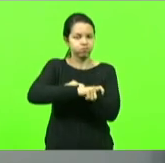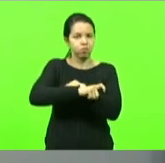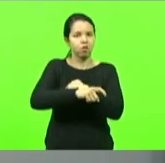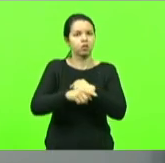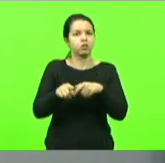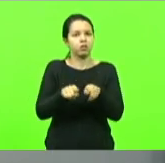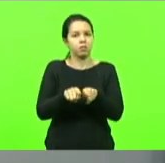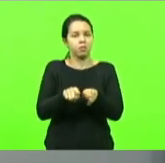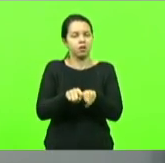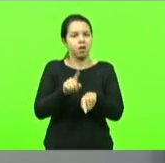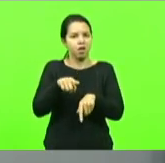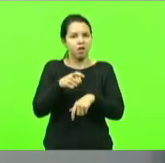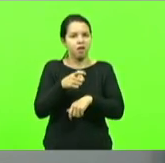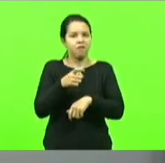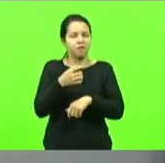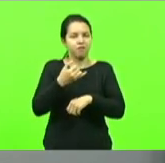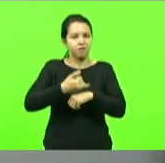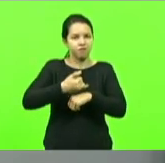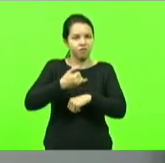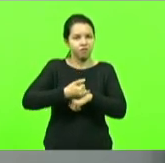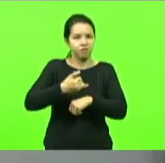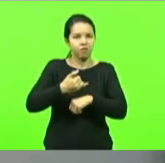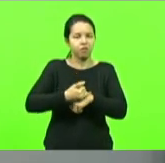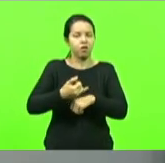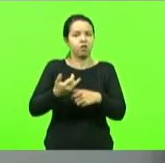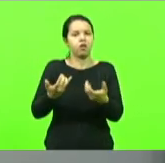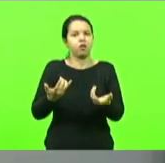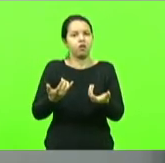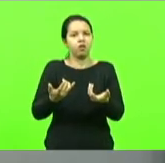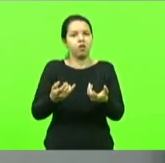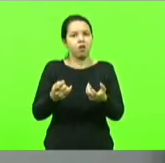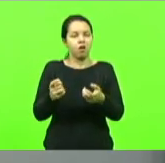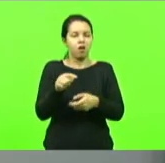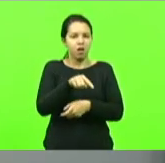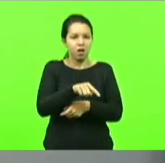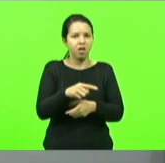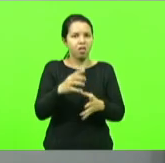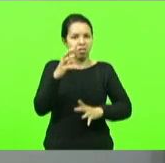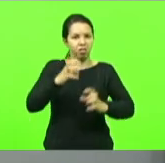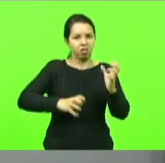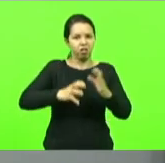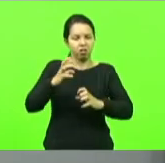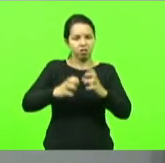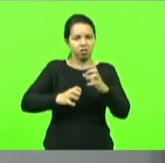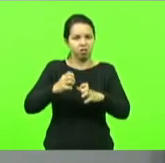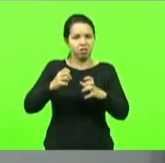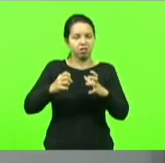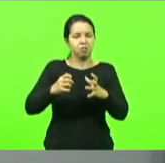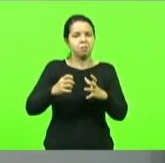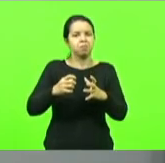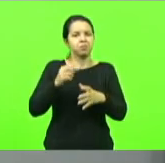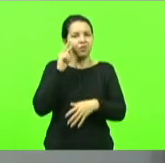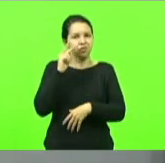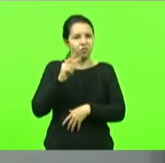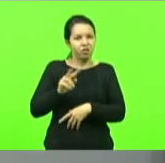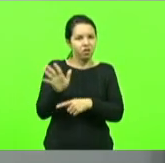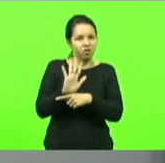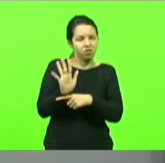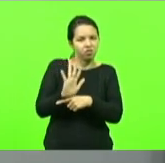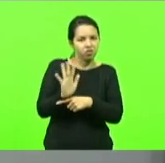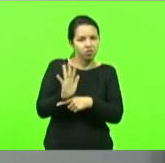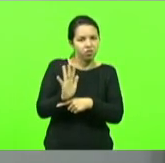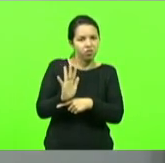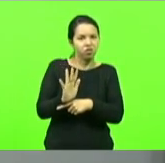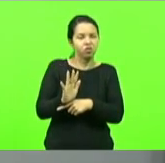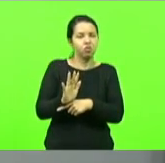e você vê o resultado disso nos vídeos pós essas Rinhas de Galo, isso, para mim, é